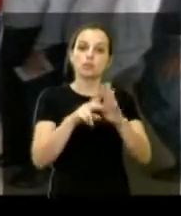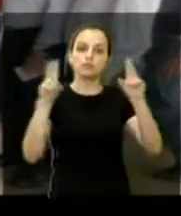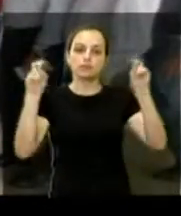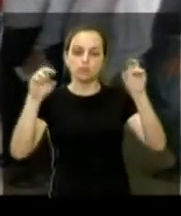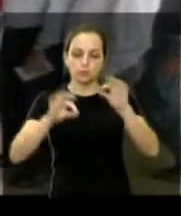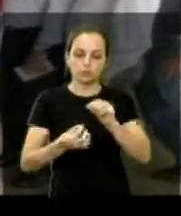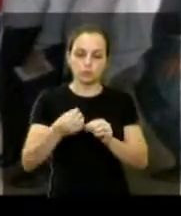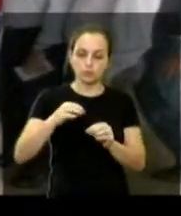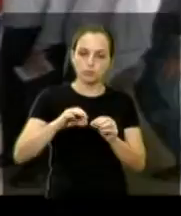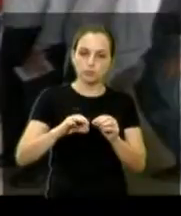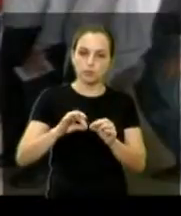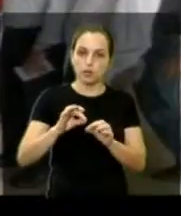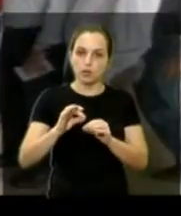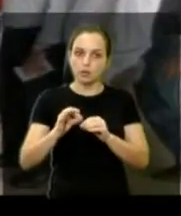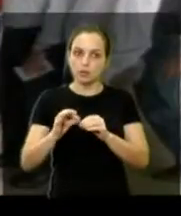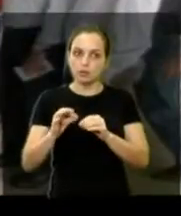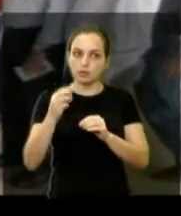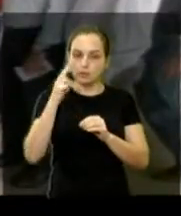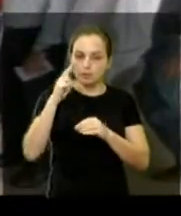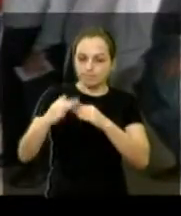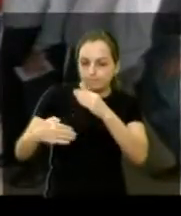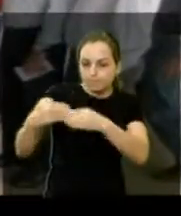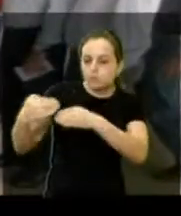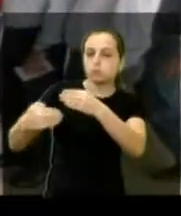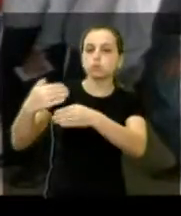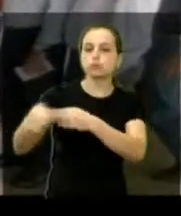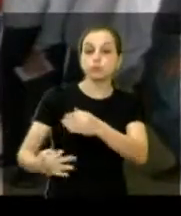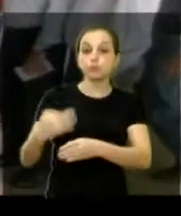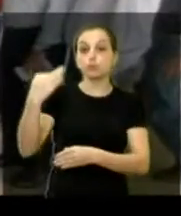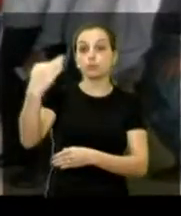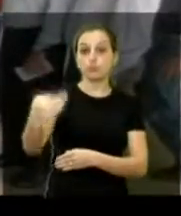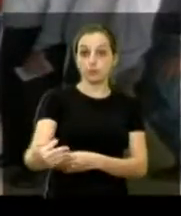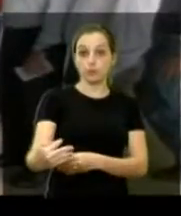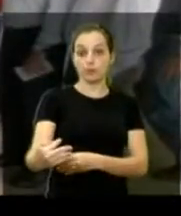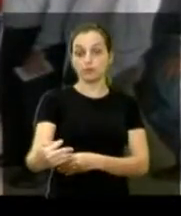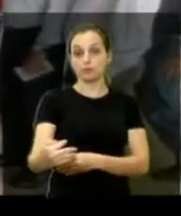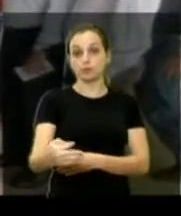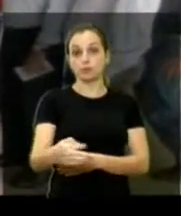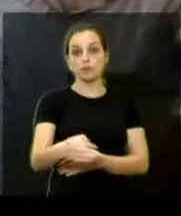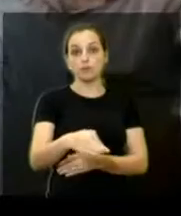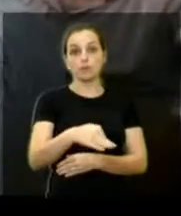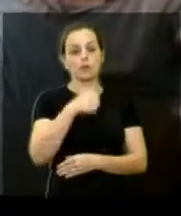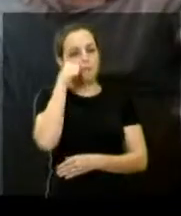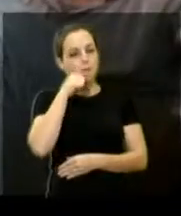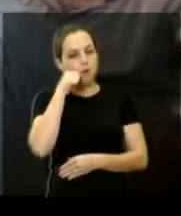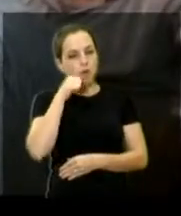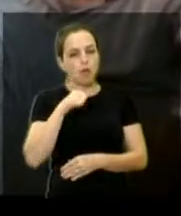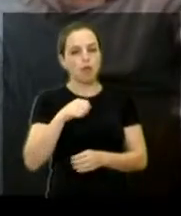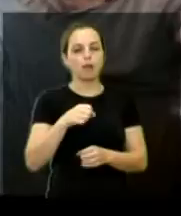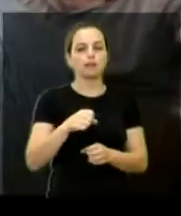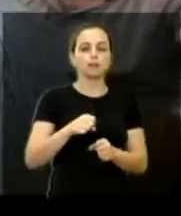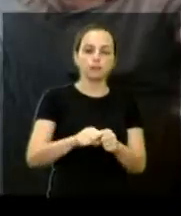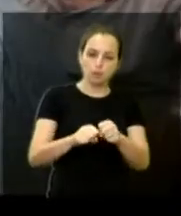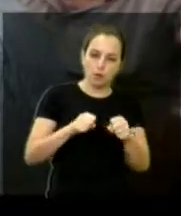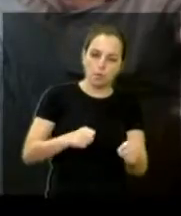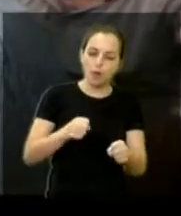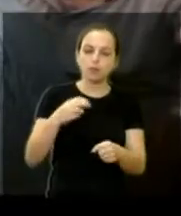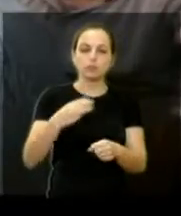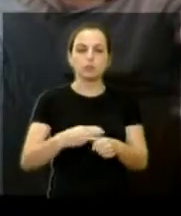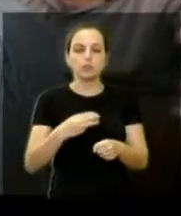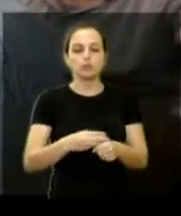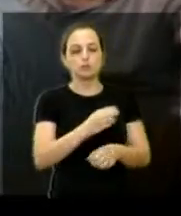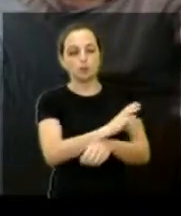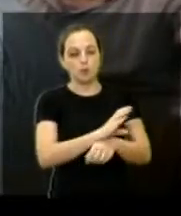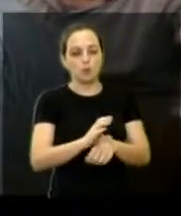Futuro. Então, são as mulheres aí sendo profissionalizadas, o município oferecendo curso de